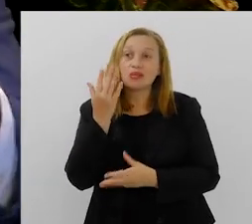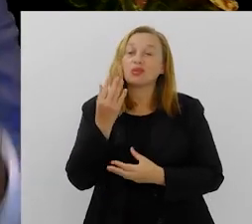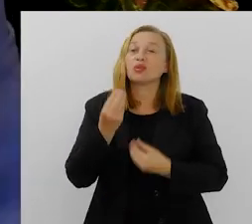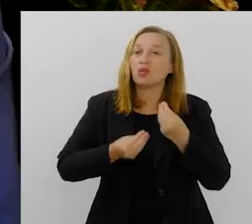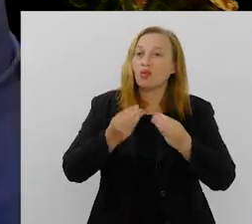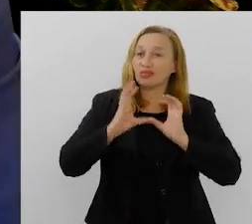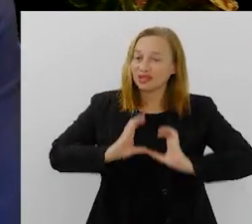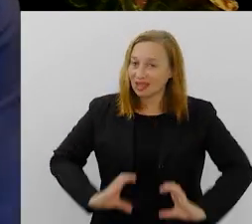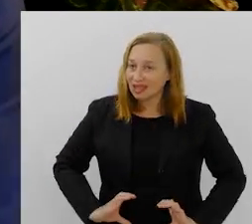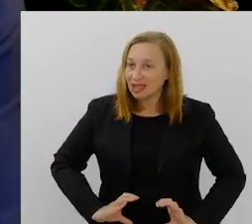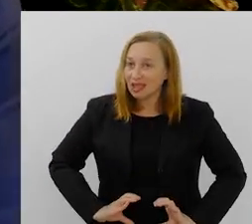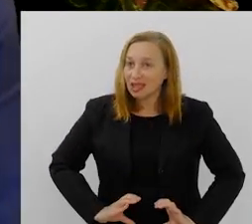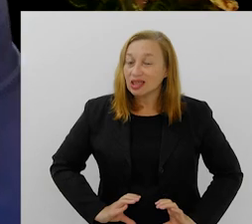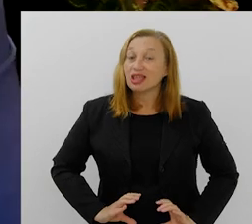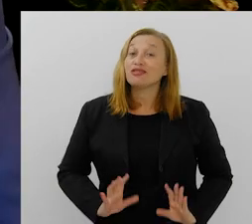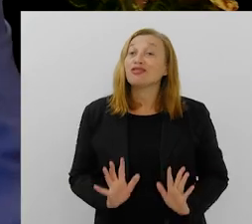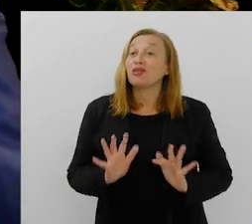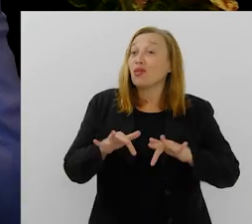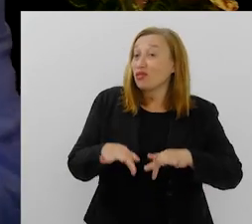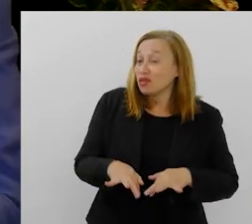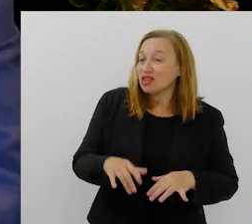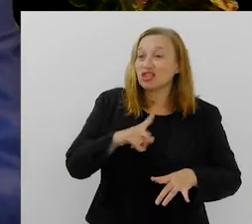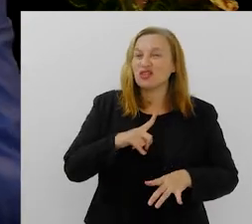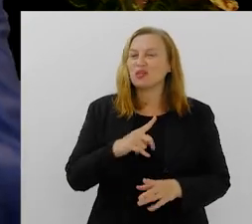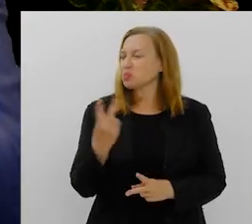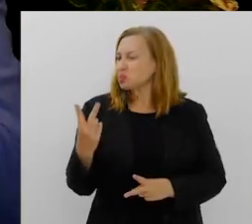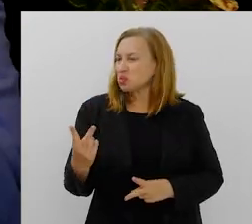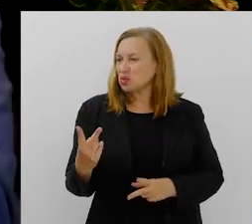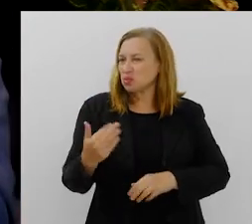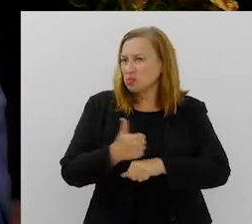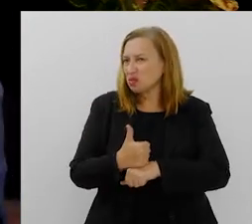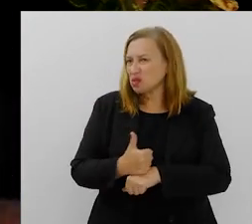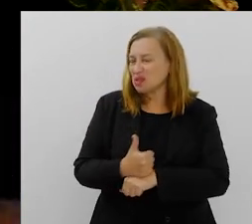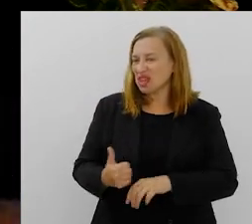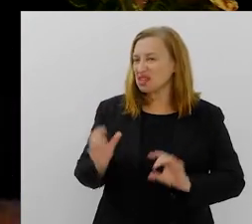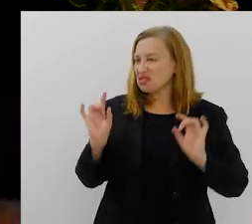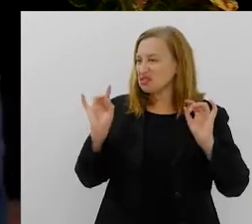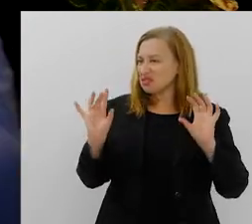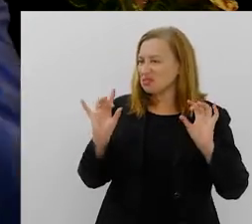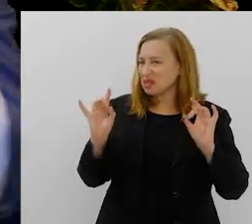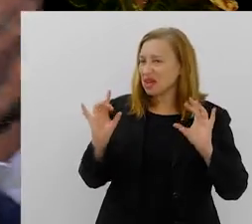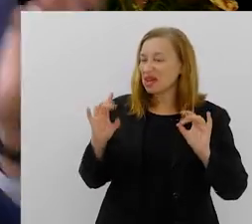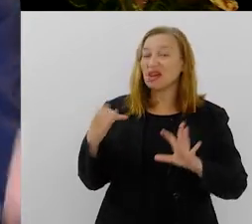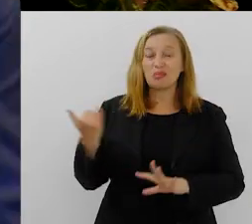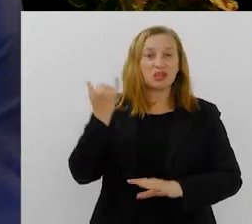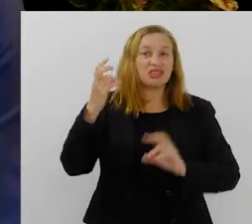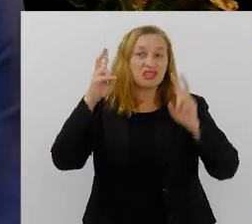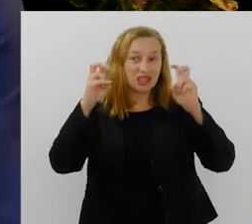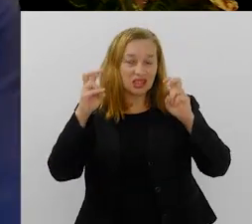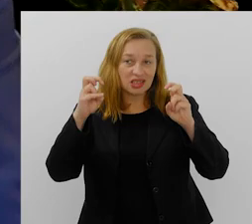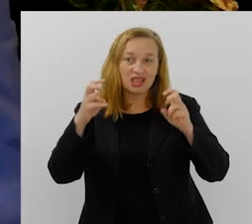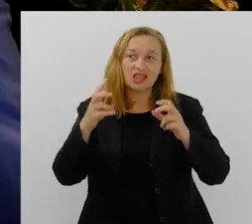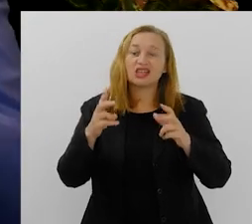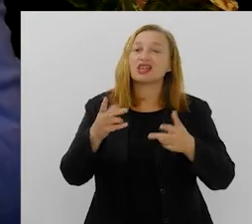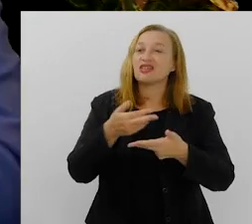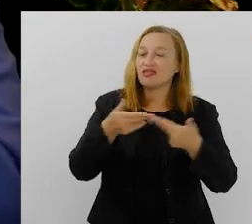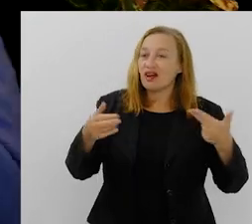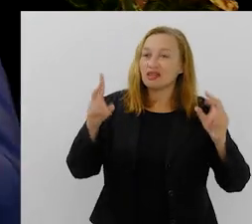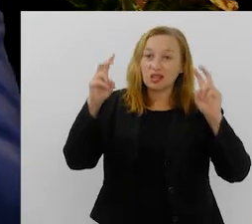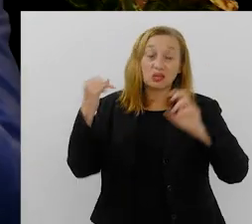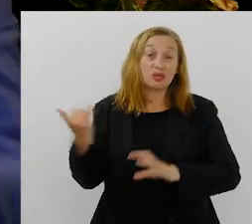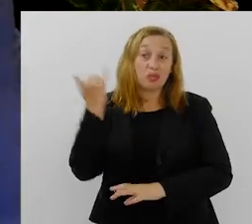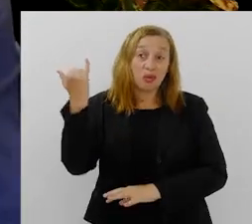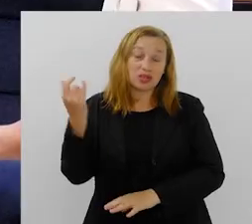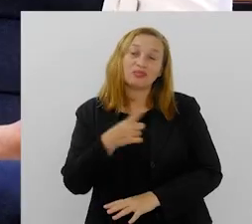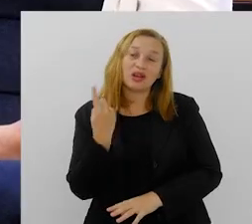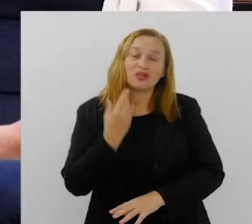entende como cidadania. e chegamos ao fim, tivemos aqui dois especialistas nesse tema e que trouxeram todas